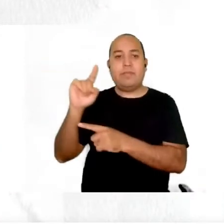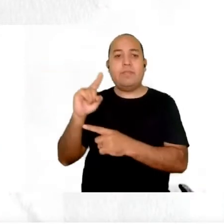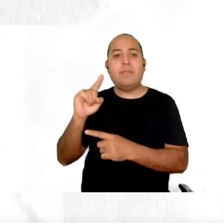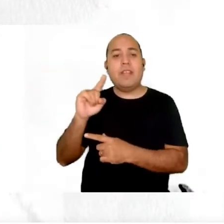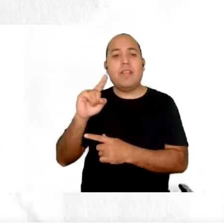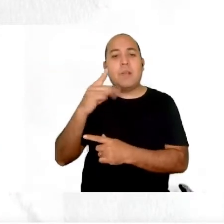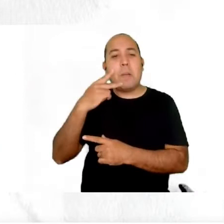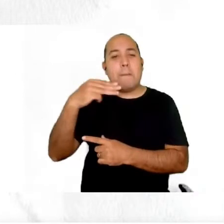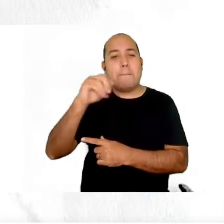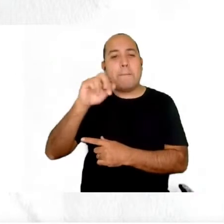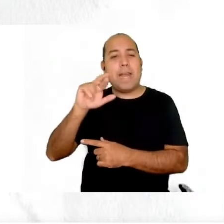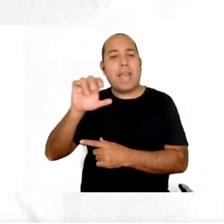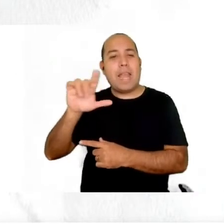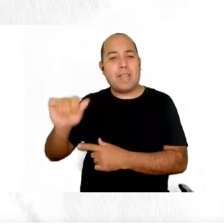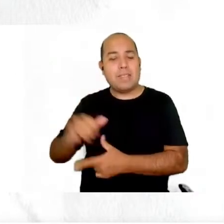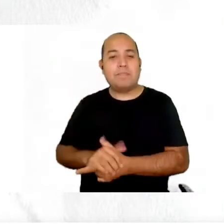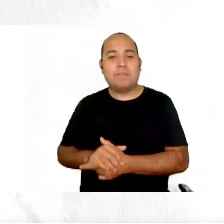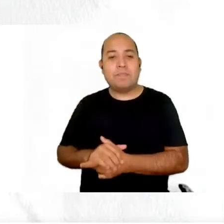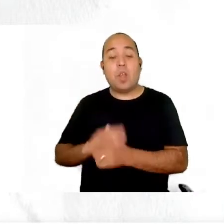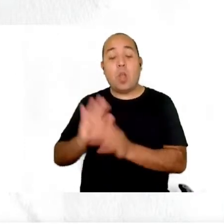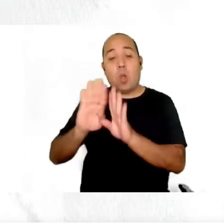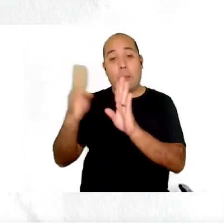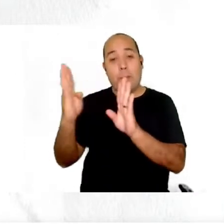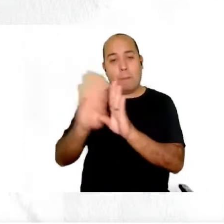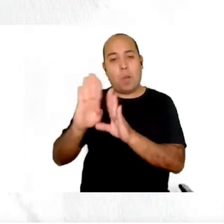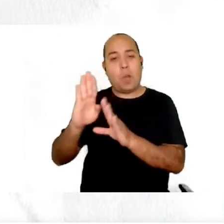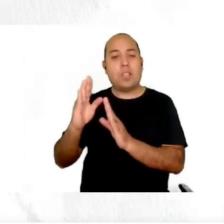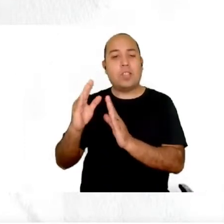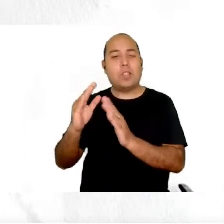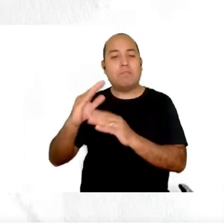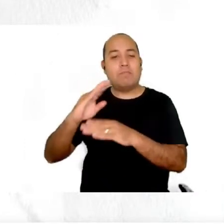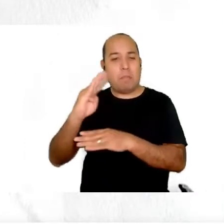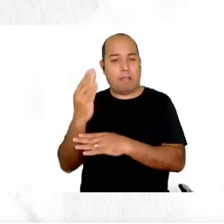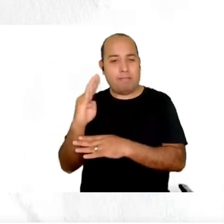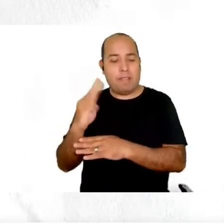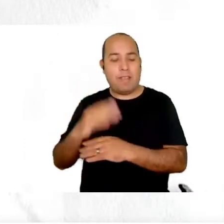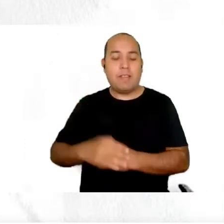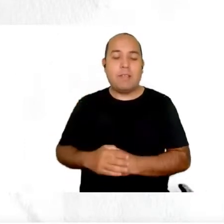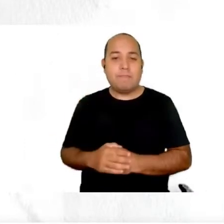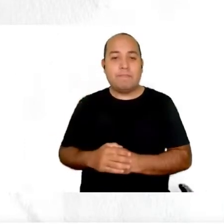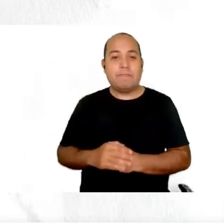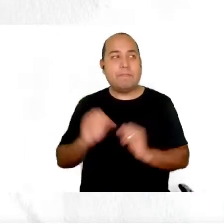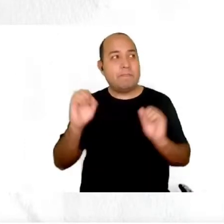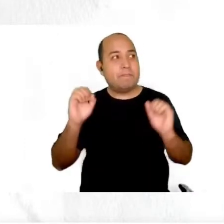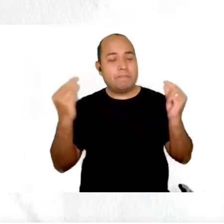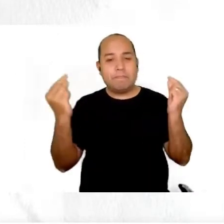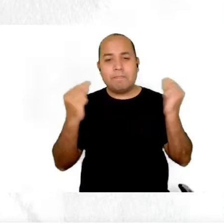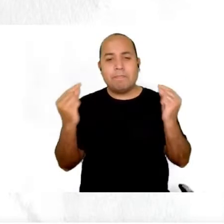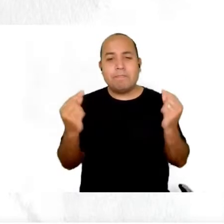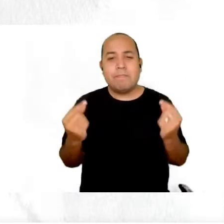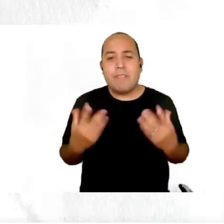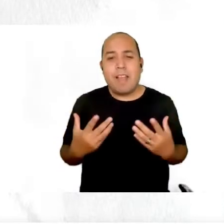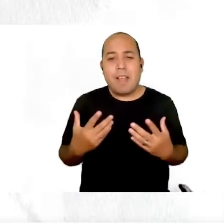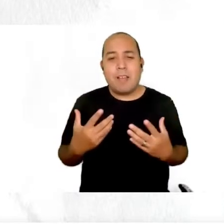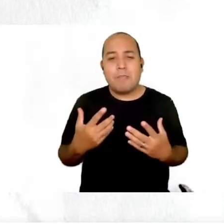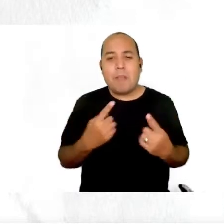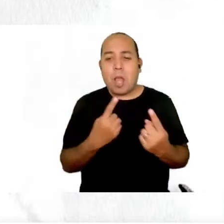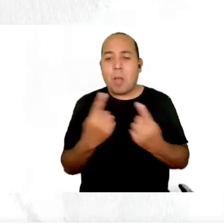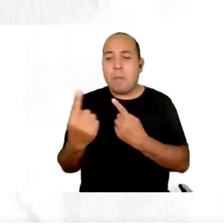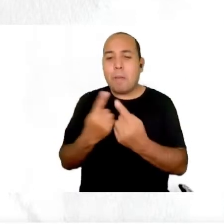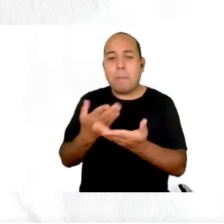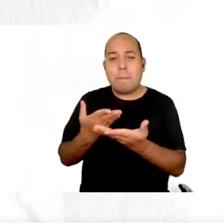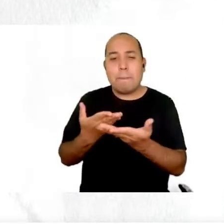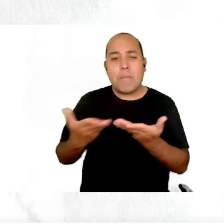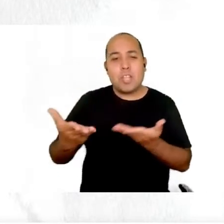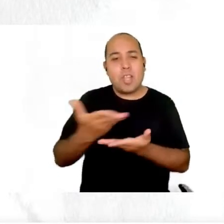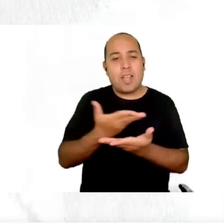uma porta de madeira, né? E aí estou nesse cenário aqui para fazer a mediação de mais uma live